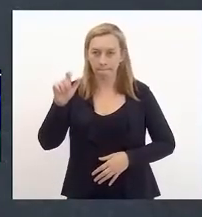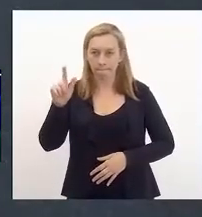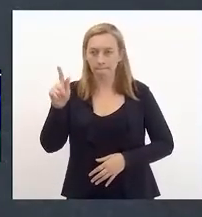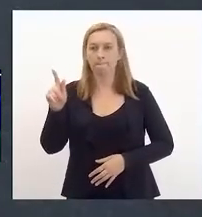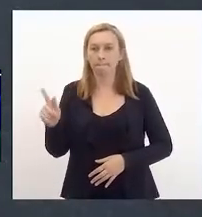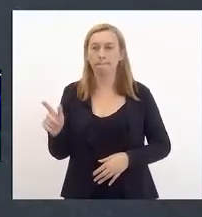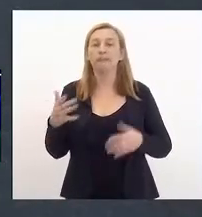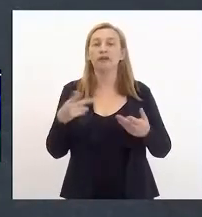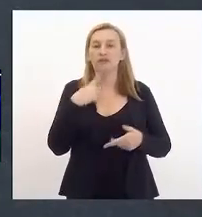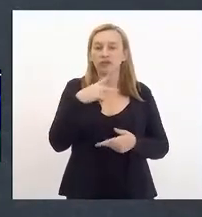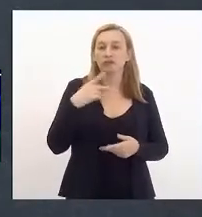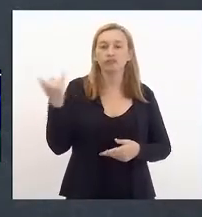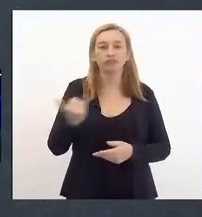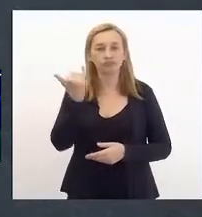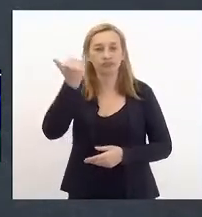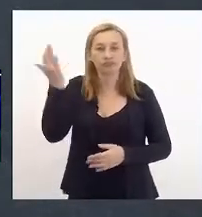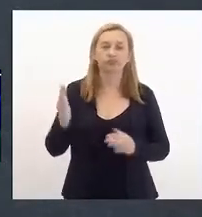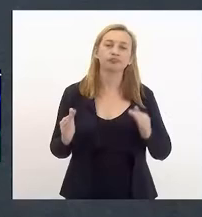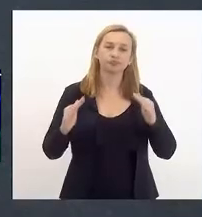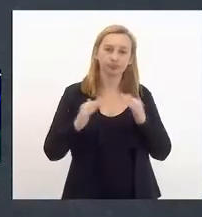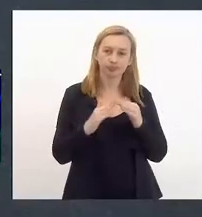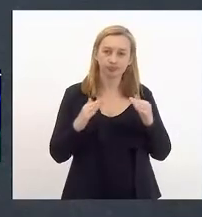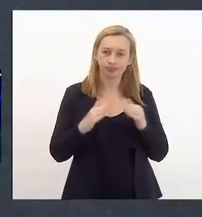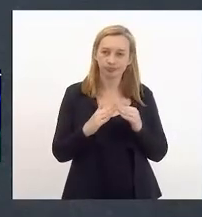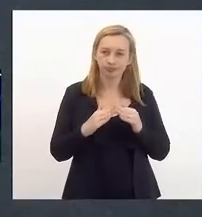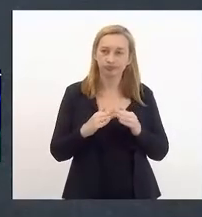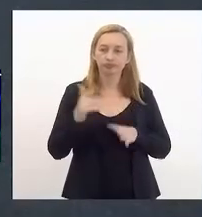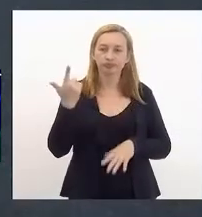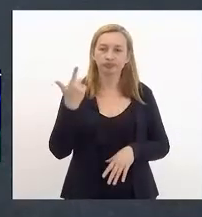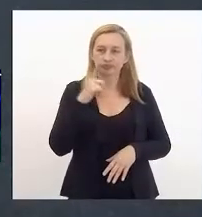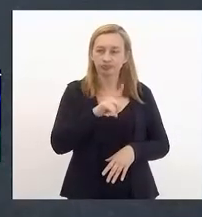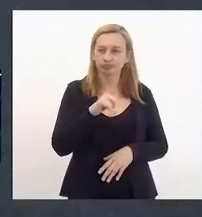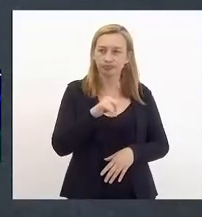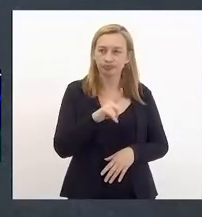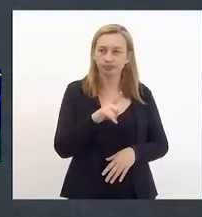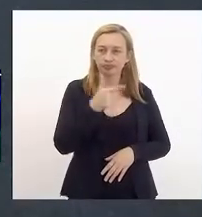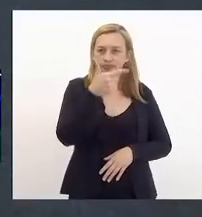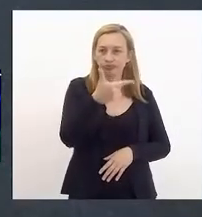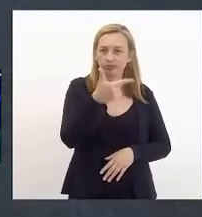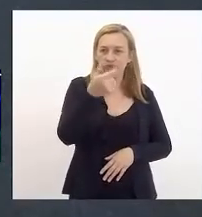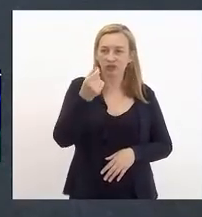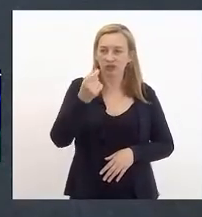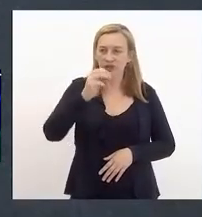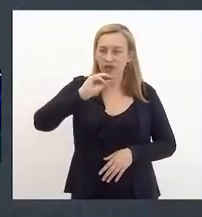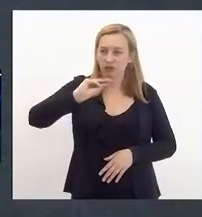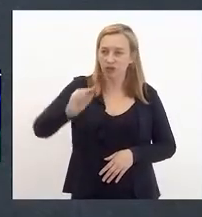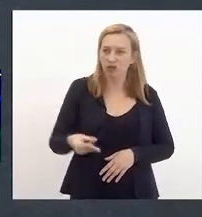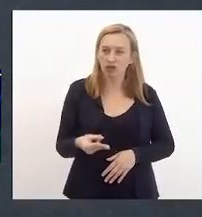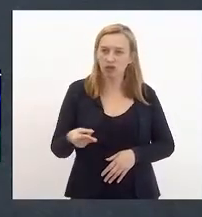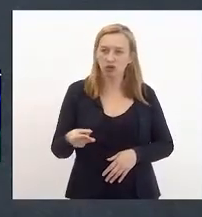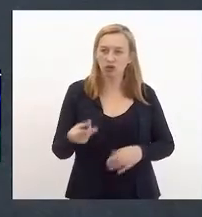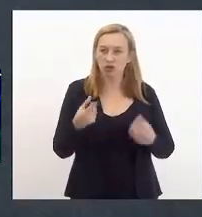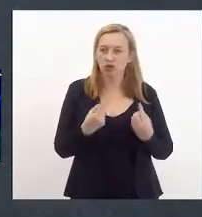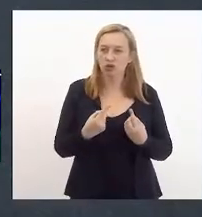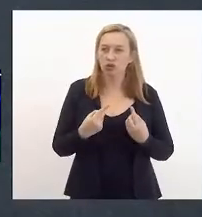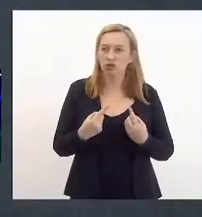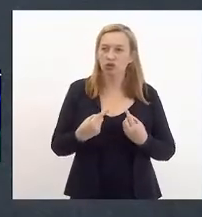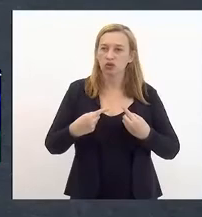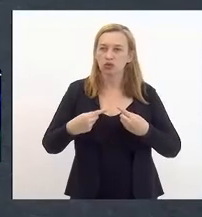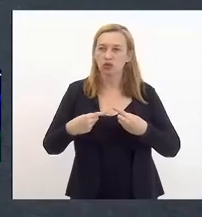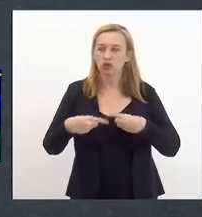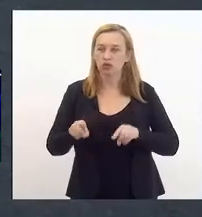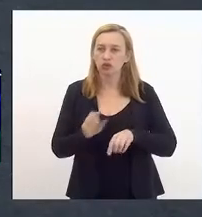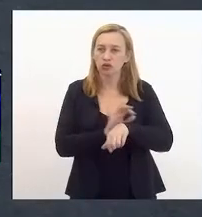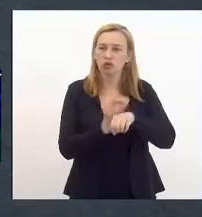importante para essa casa ter conseguido a monta de 20 milhões para o combate à Covid nas